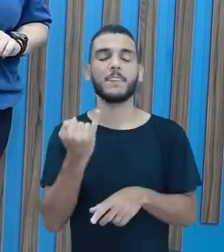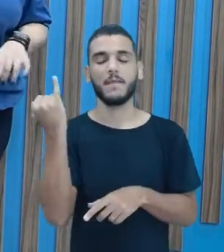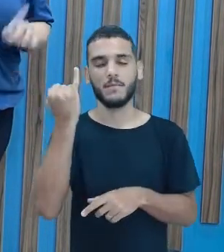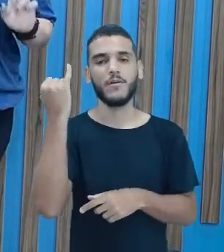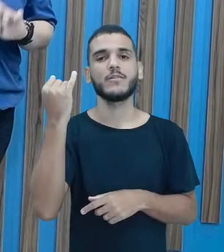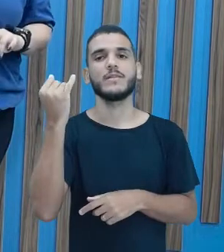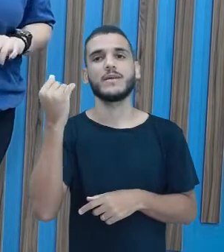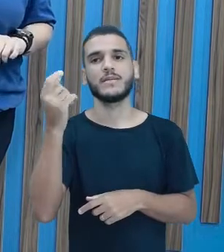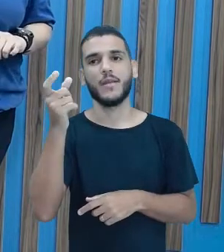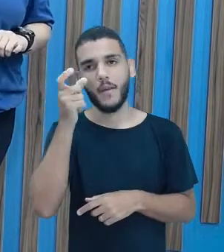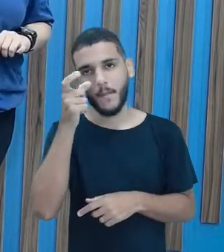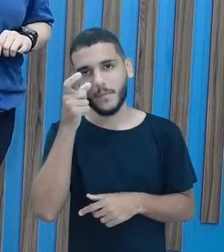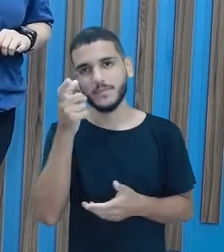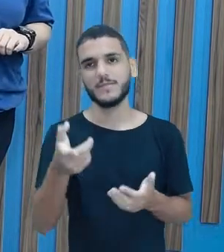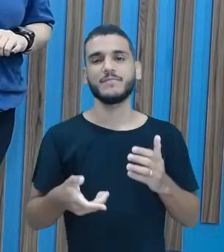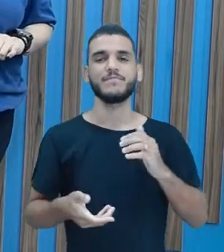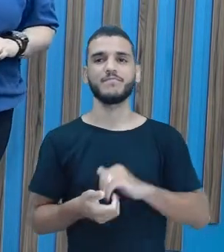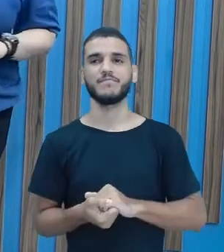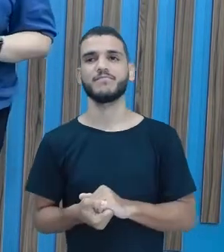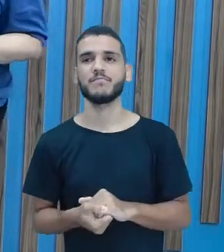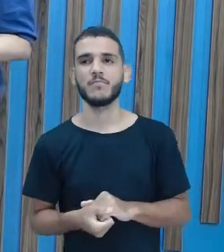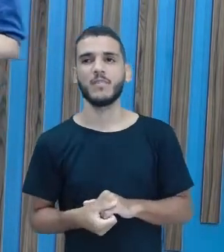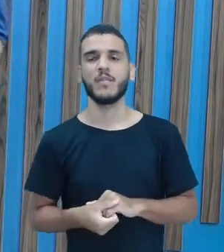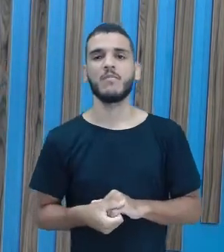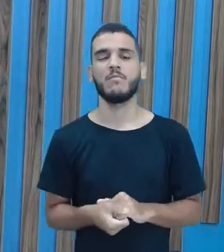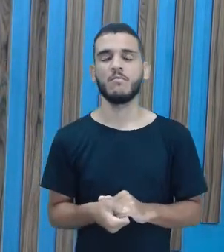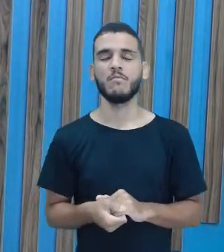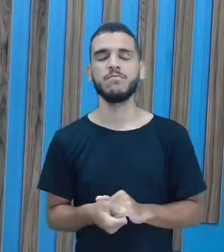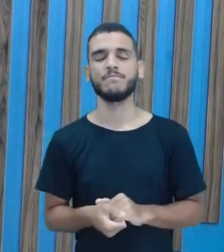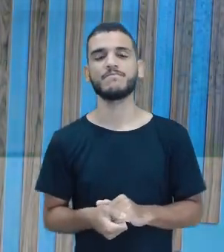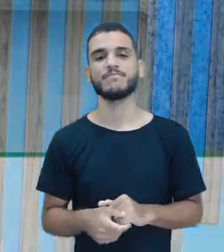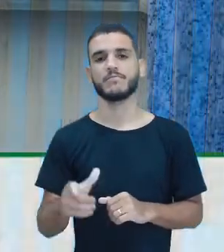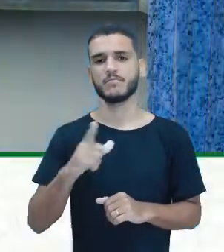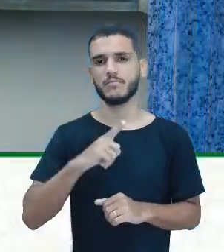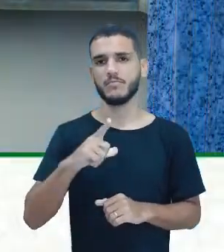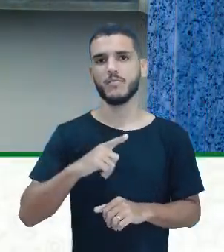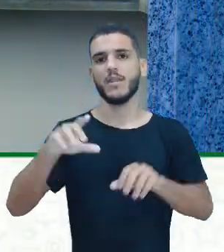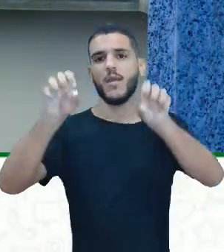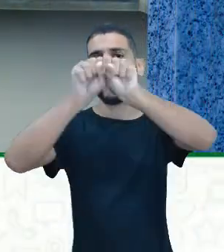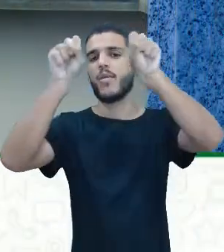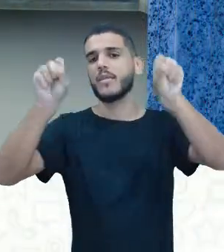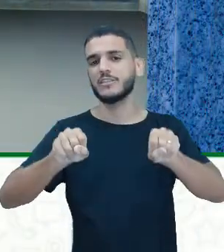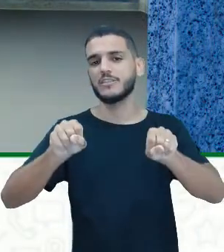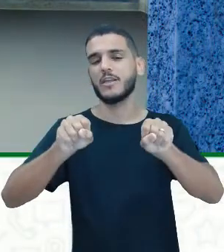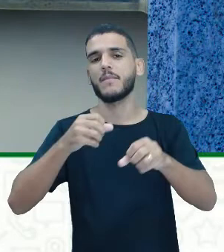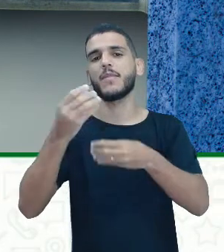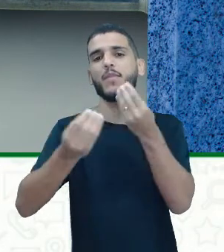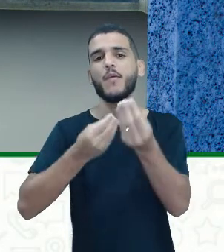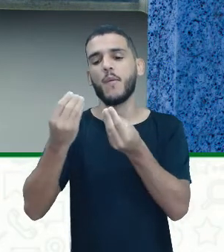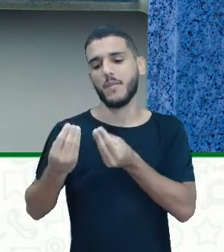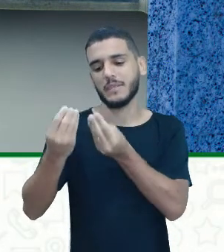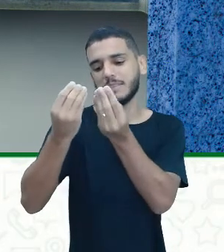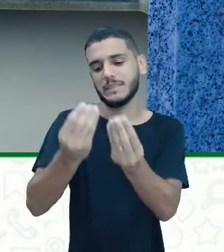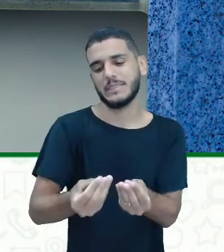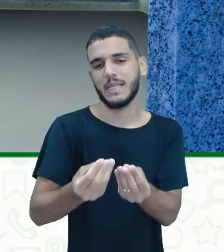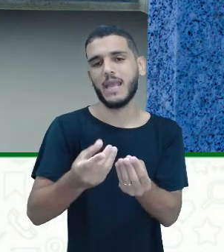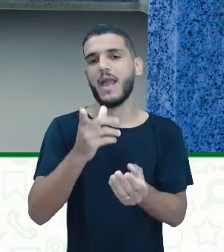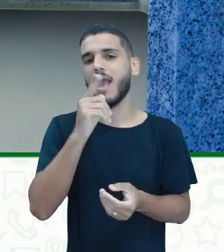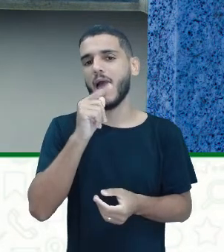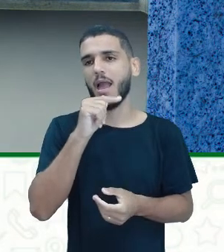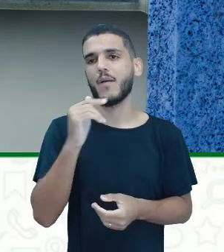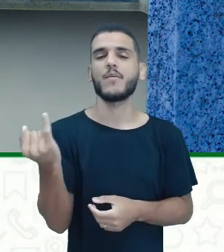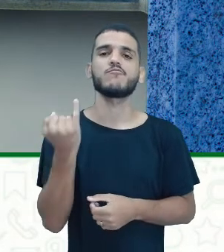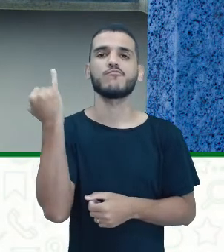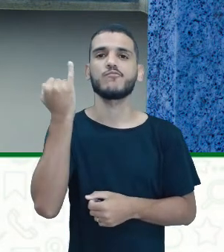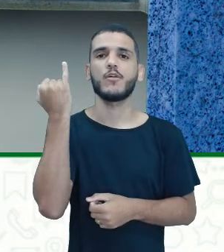certo? Então, vamos lá, vamos continuar aqui. Então, ó, o sistema de abastecimento da água, ele é super